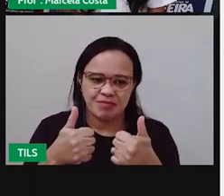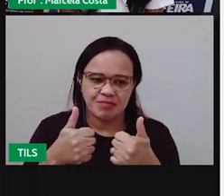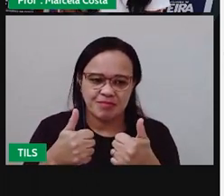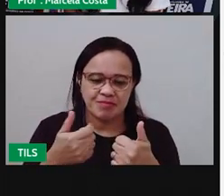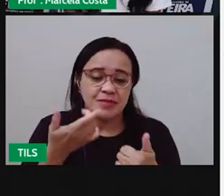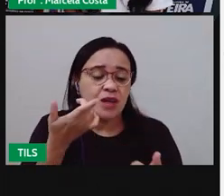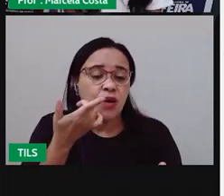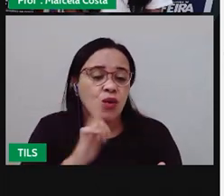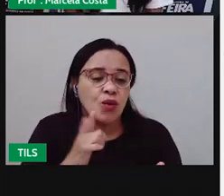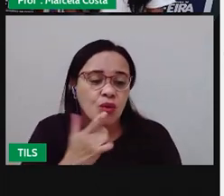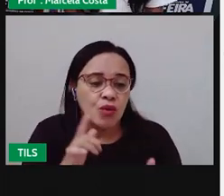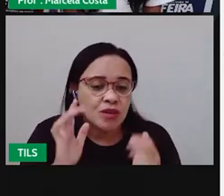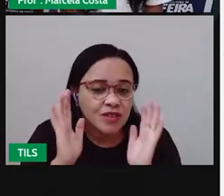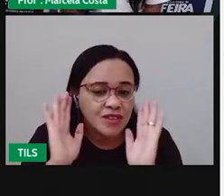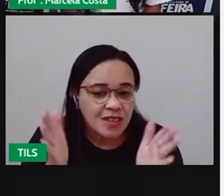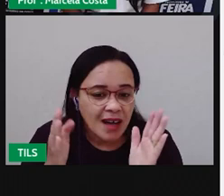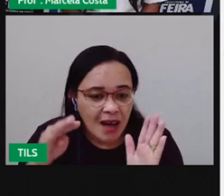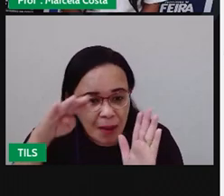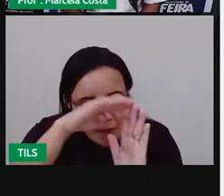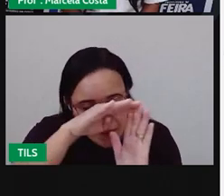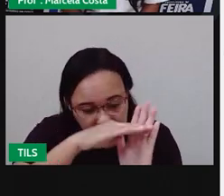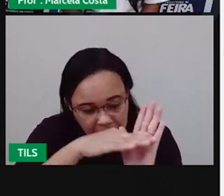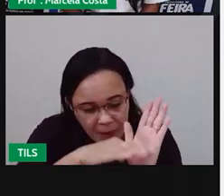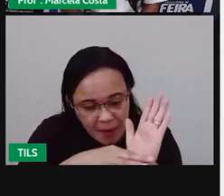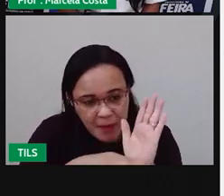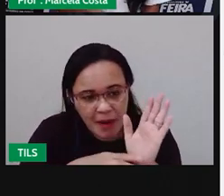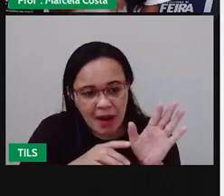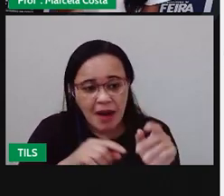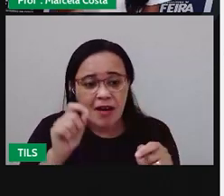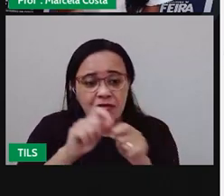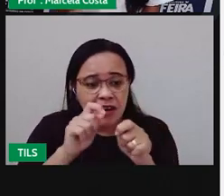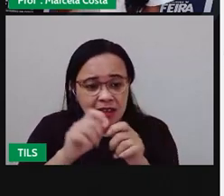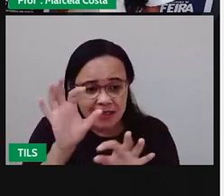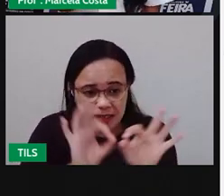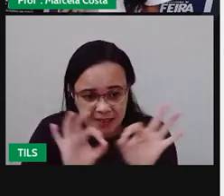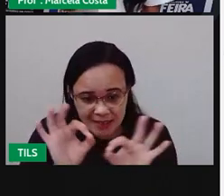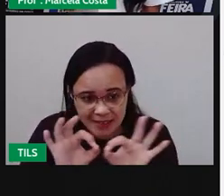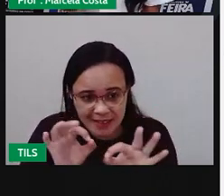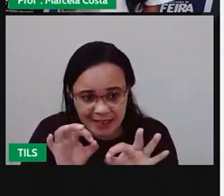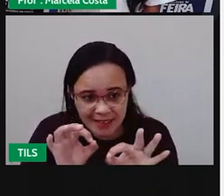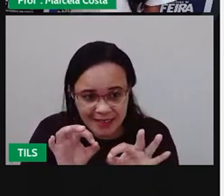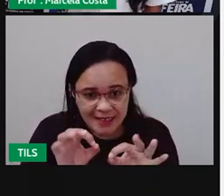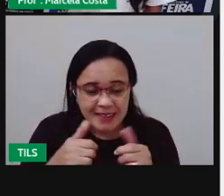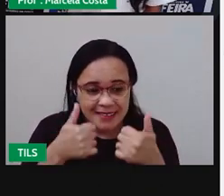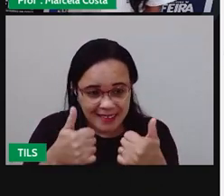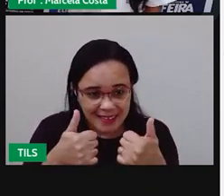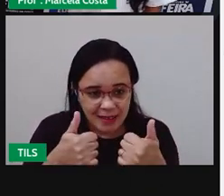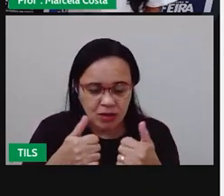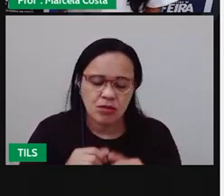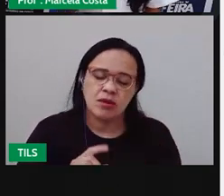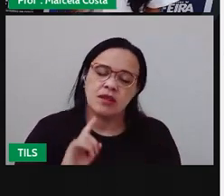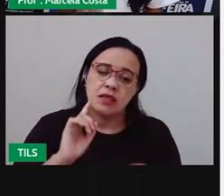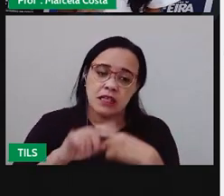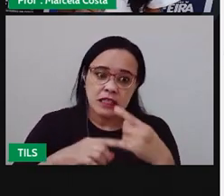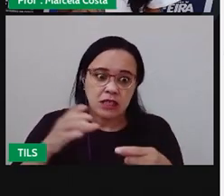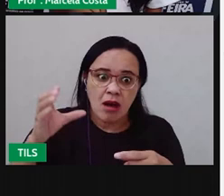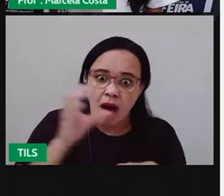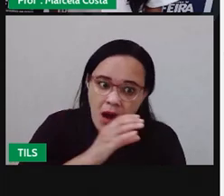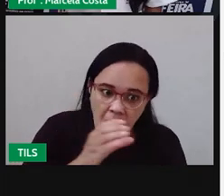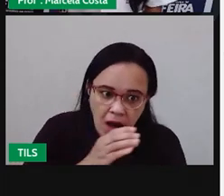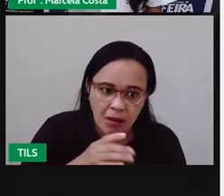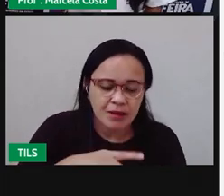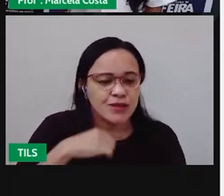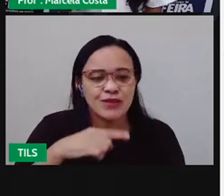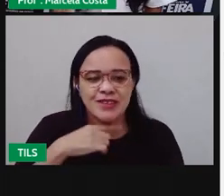Conseguiu acompanhar a listagem? Se foi muito rápido, você pode pausar o vídeo